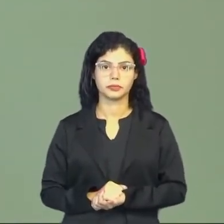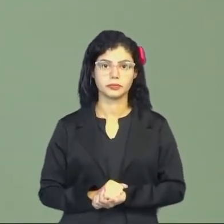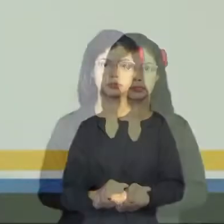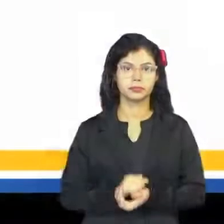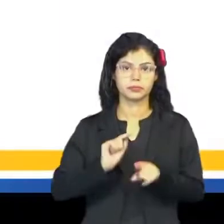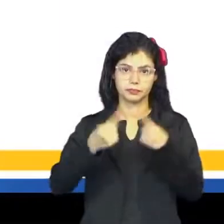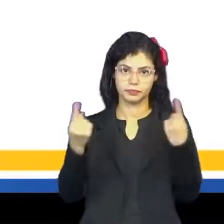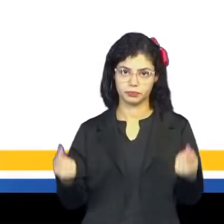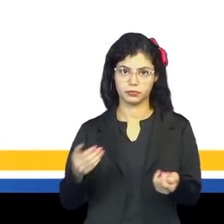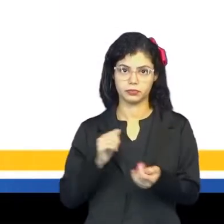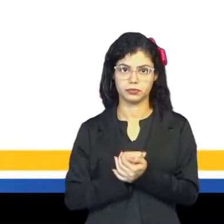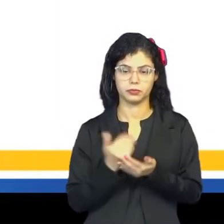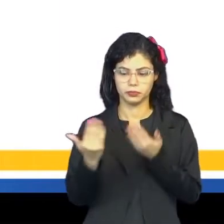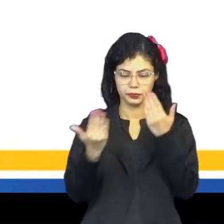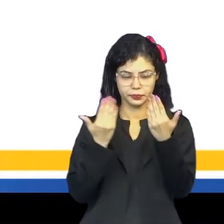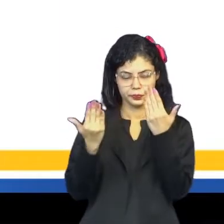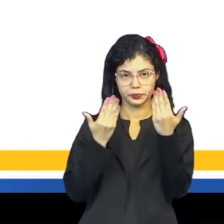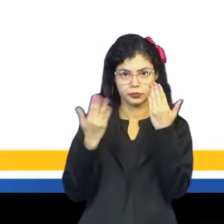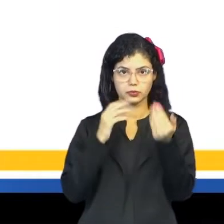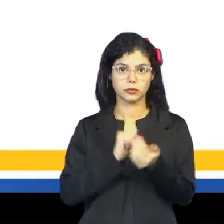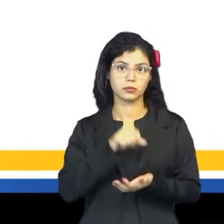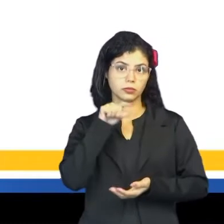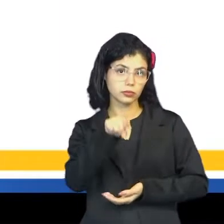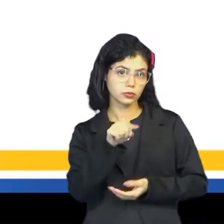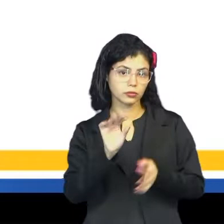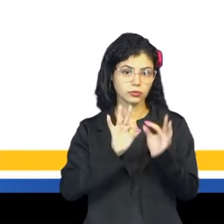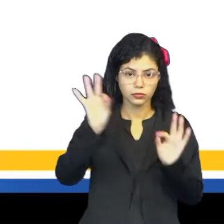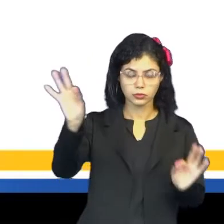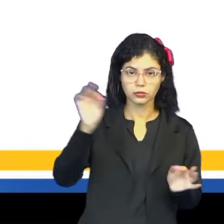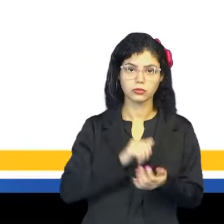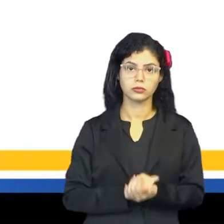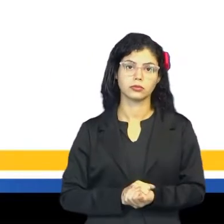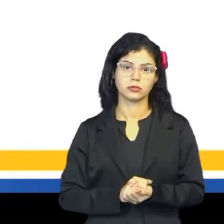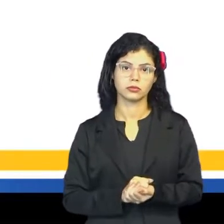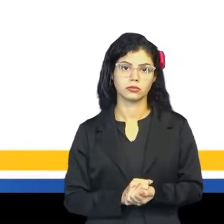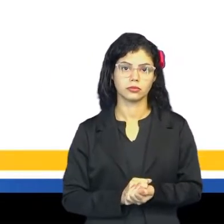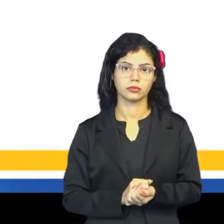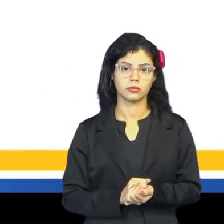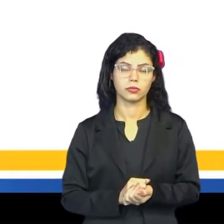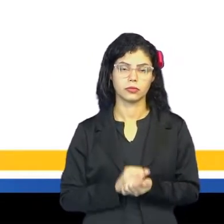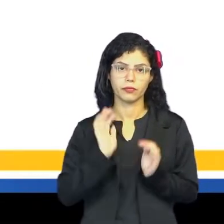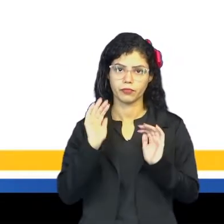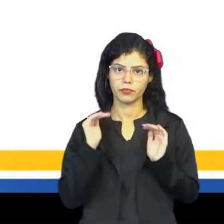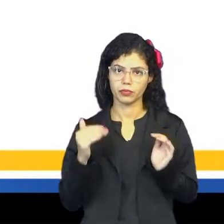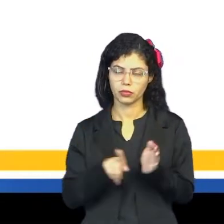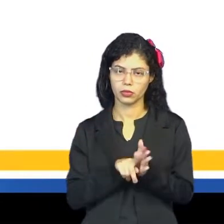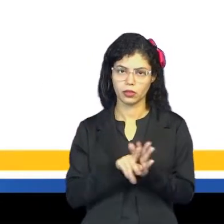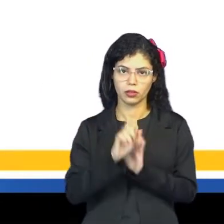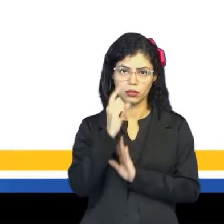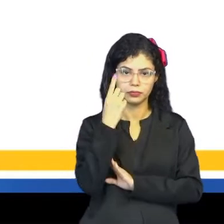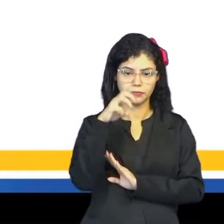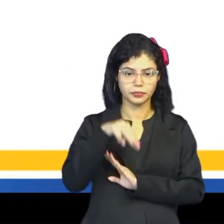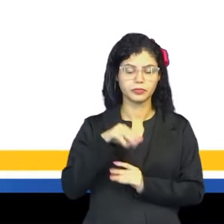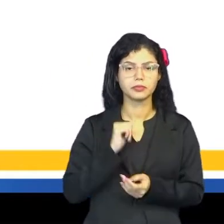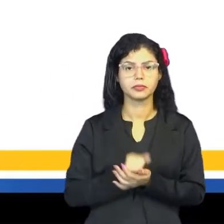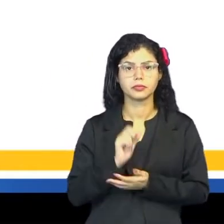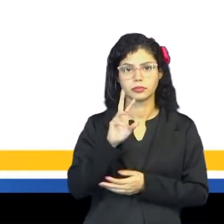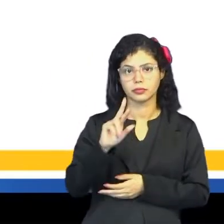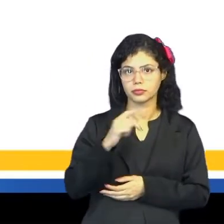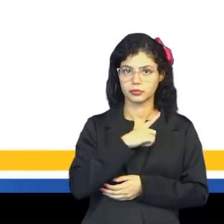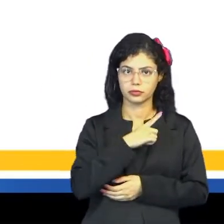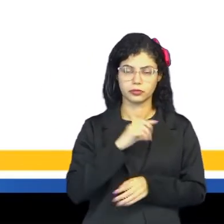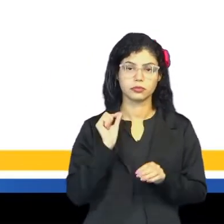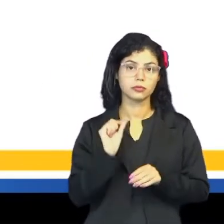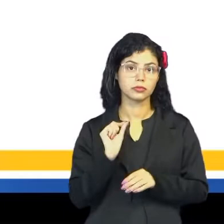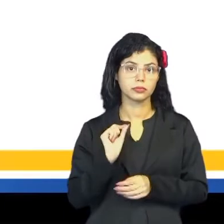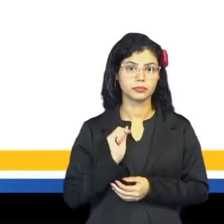Mas, ao compararmos esse comprimento com o comprimento de um metro, obteremos as